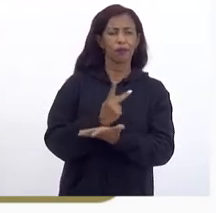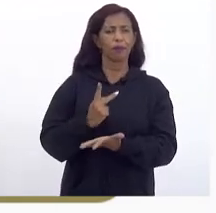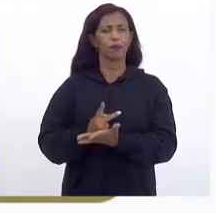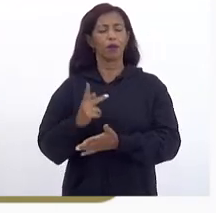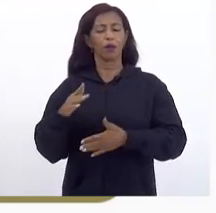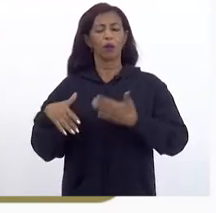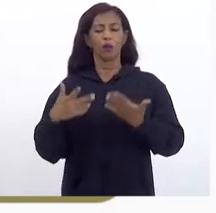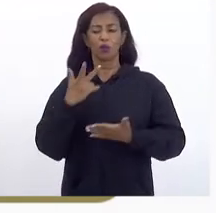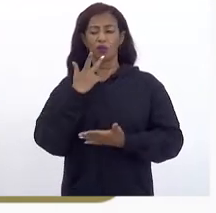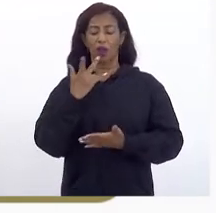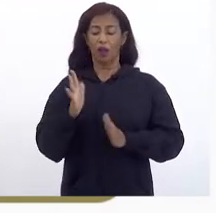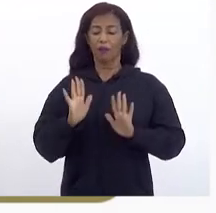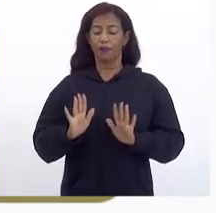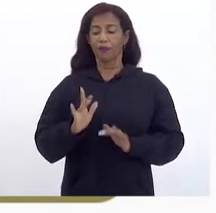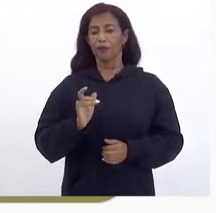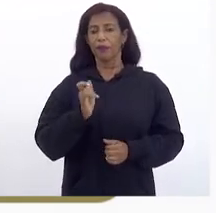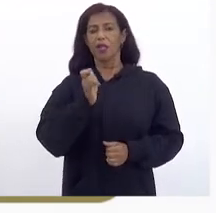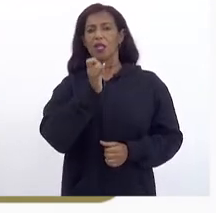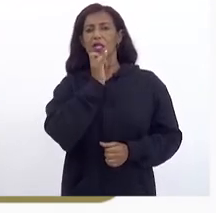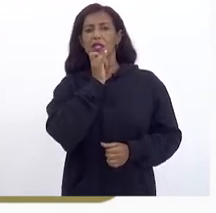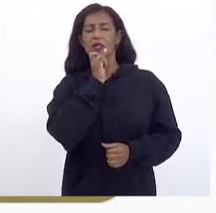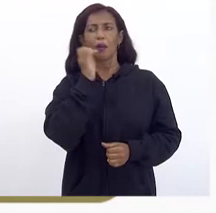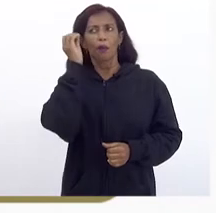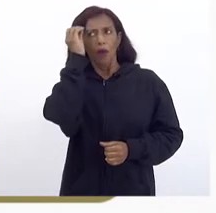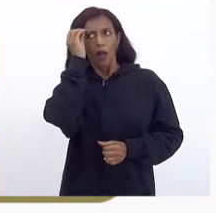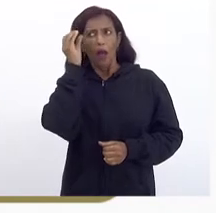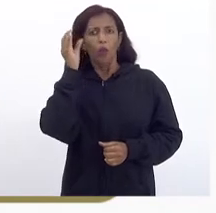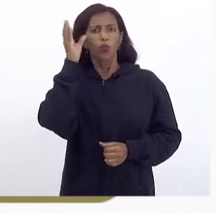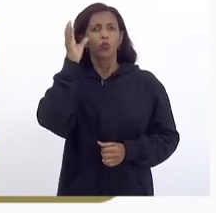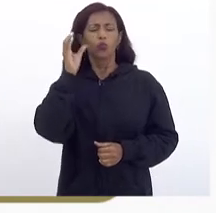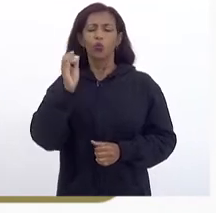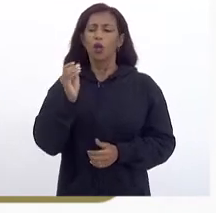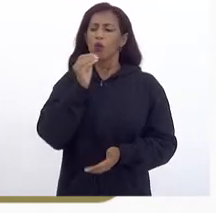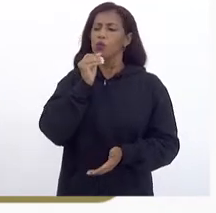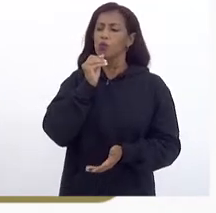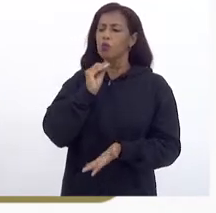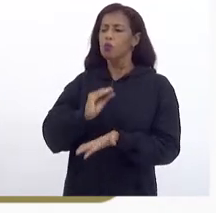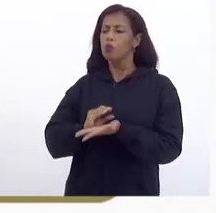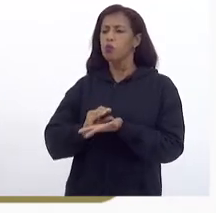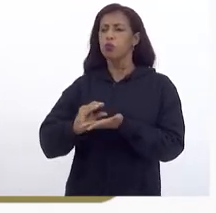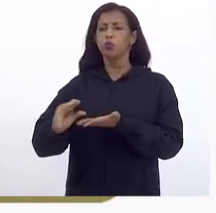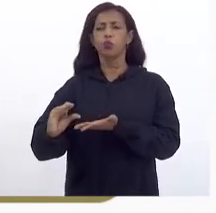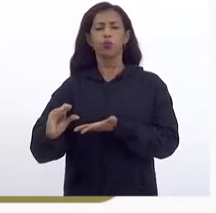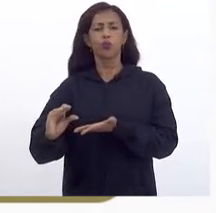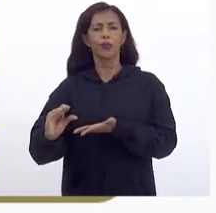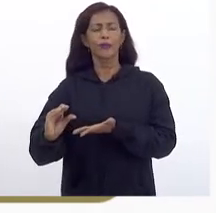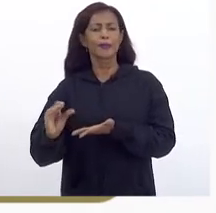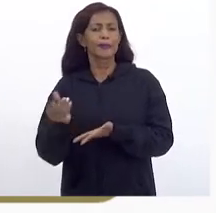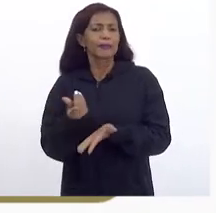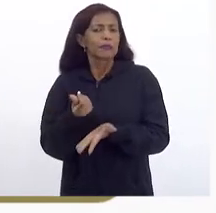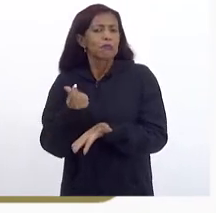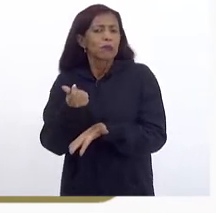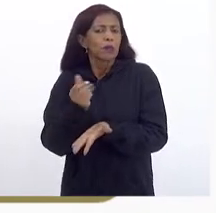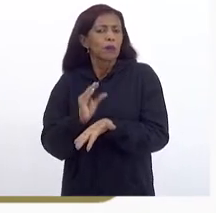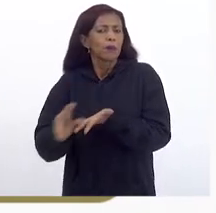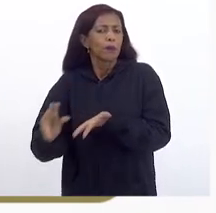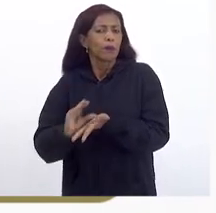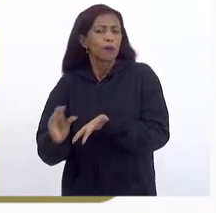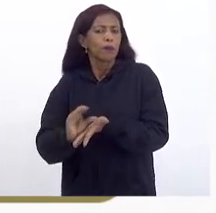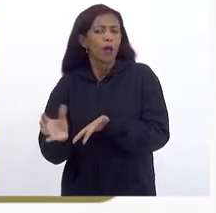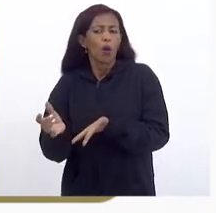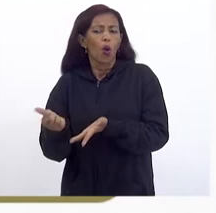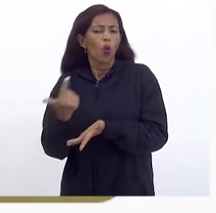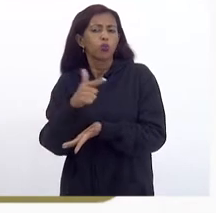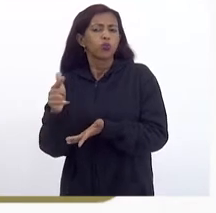diz assim Ah, por exemplo A cultura não está recebendo Não está recebendo Recursos Ou não foi planejado